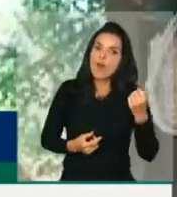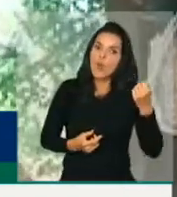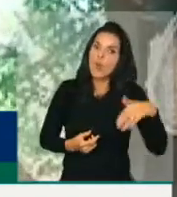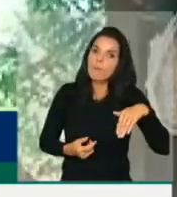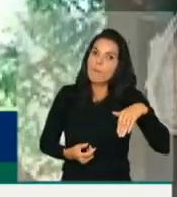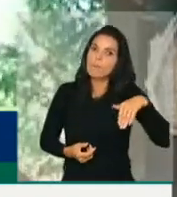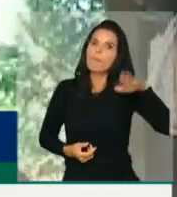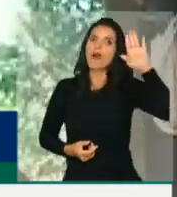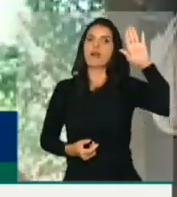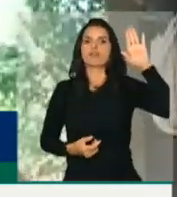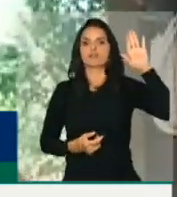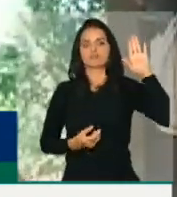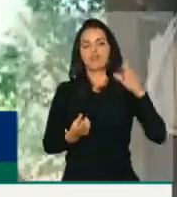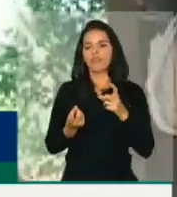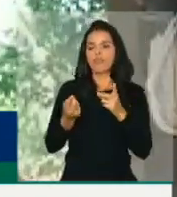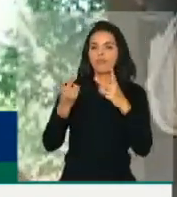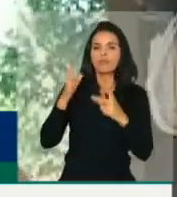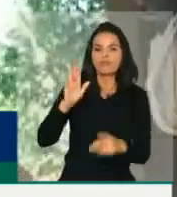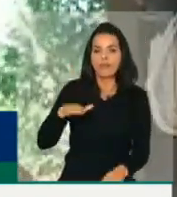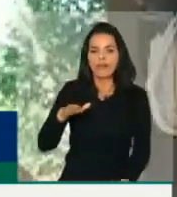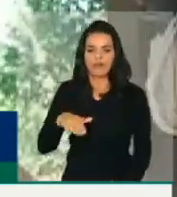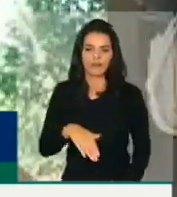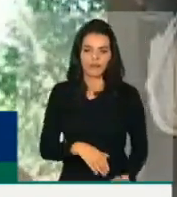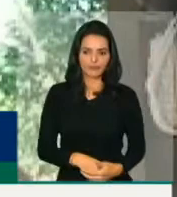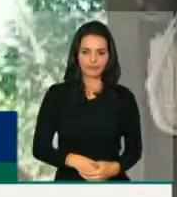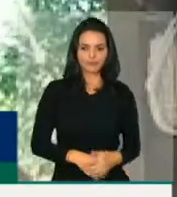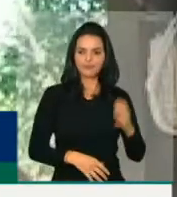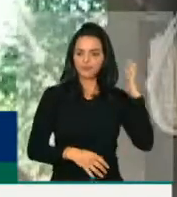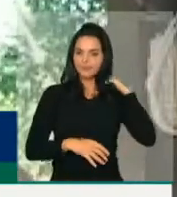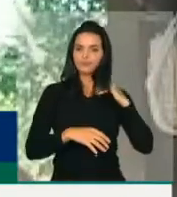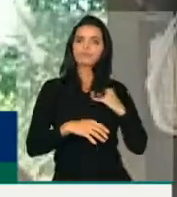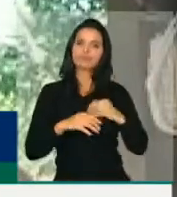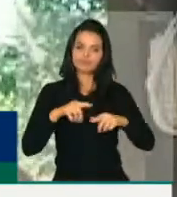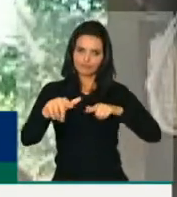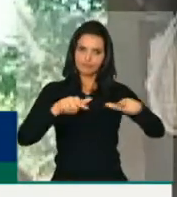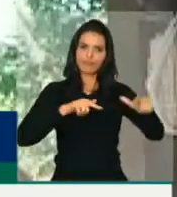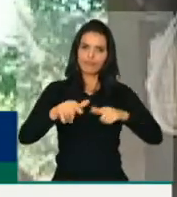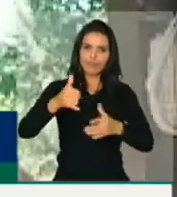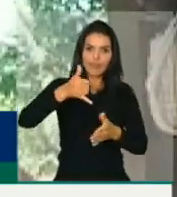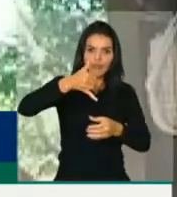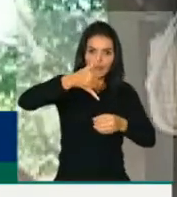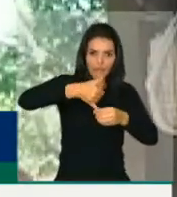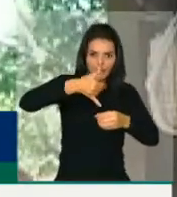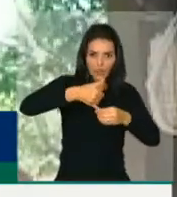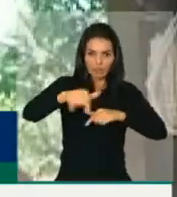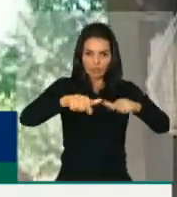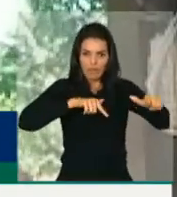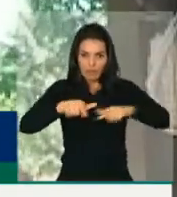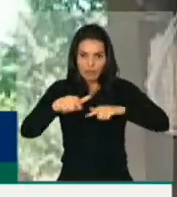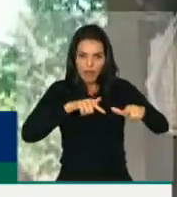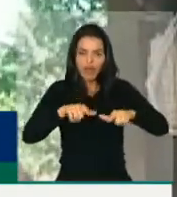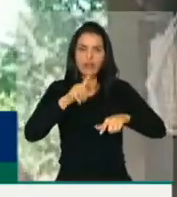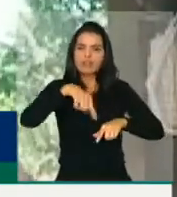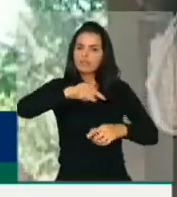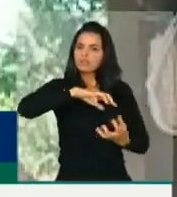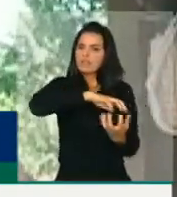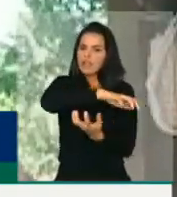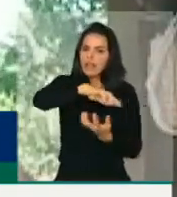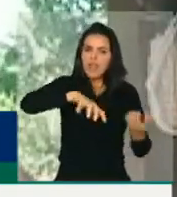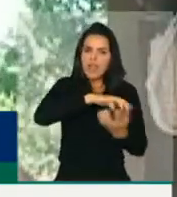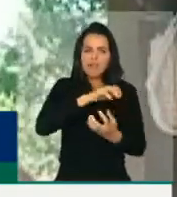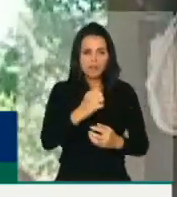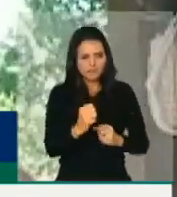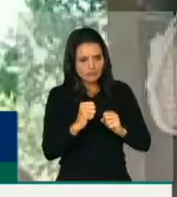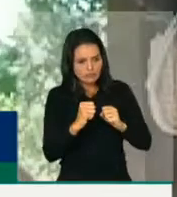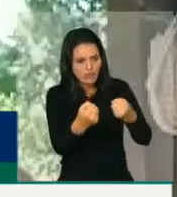que os petroleiros manifestaram-se pelo indicativo de greve, não apenas na defesa dos seus empregos,